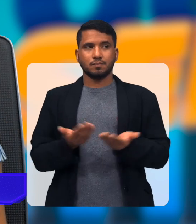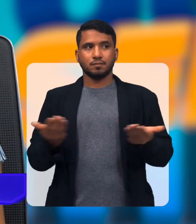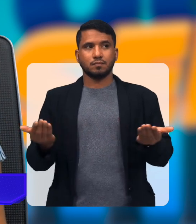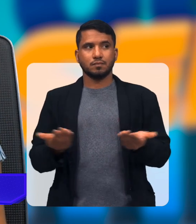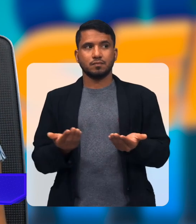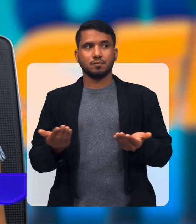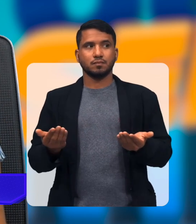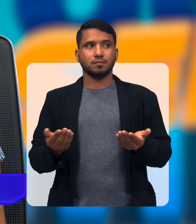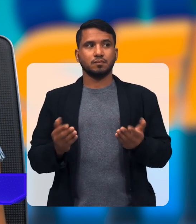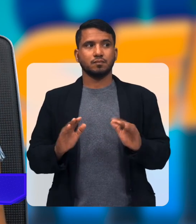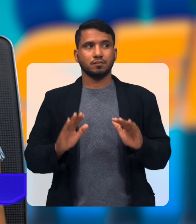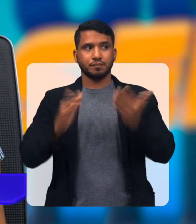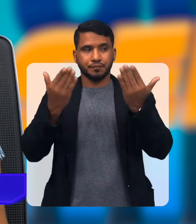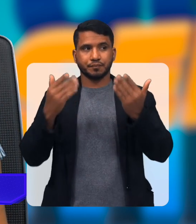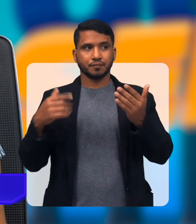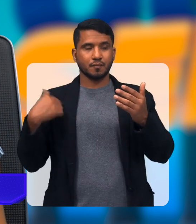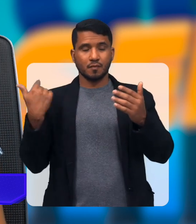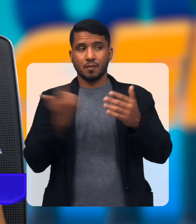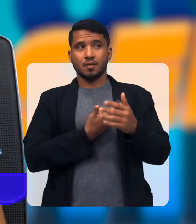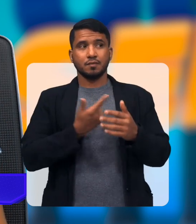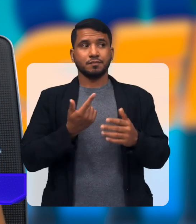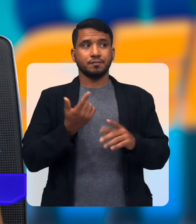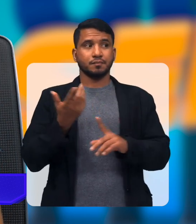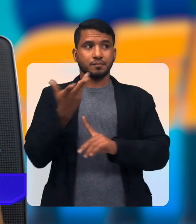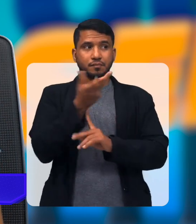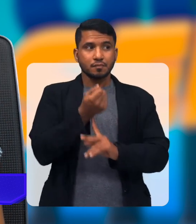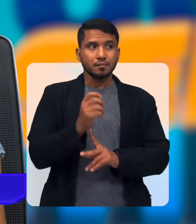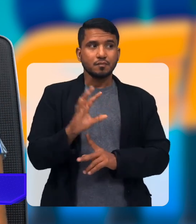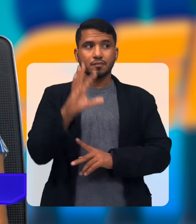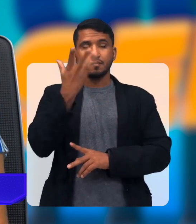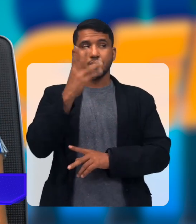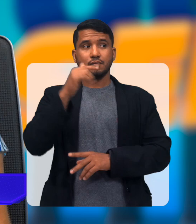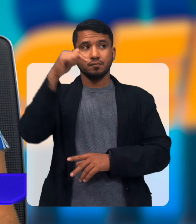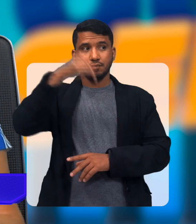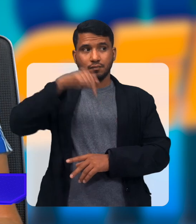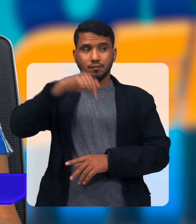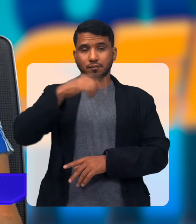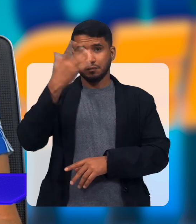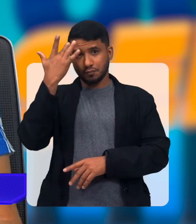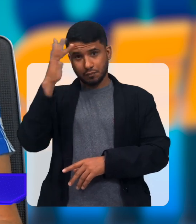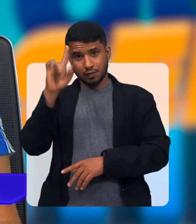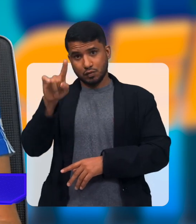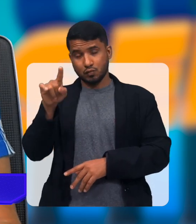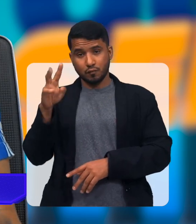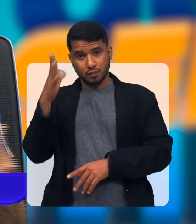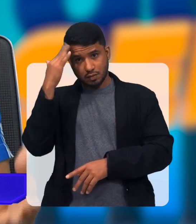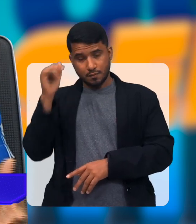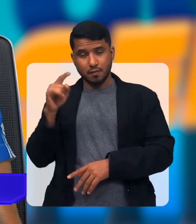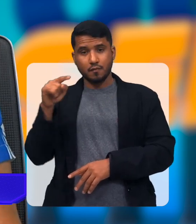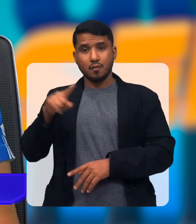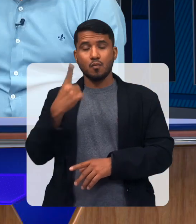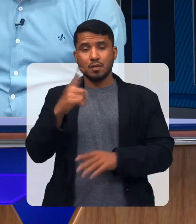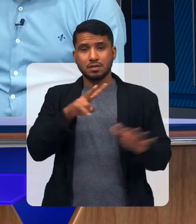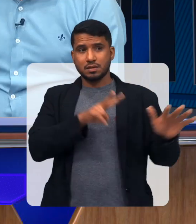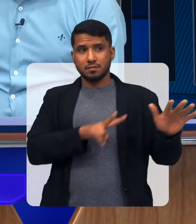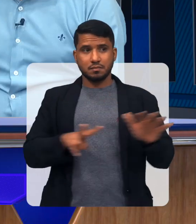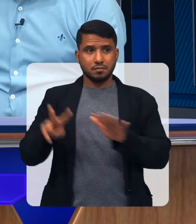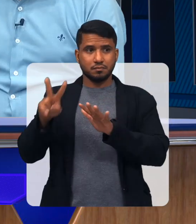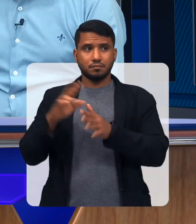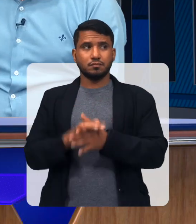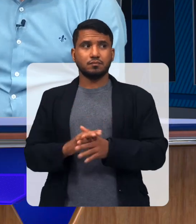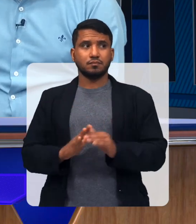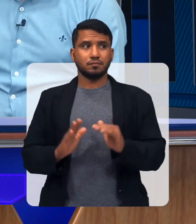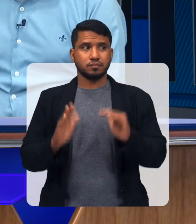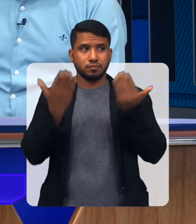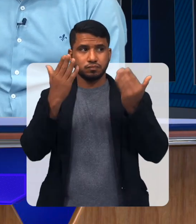No festival Nossa arte Sim É que aconteceu Inclusive aqui Não sei se você ficou sabendo Foi uma